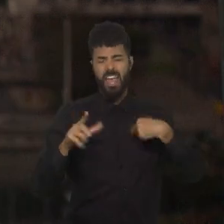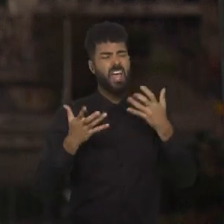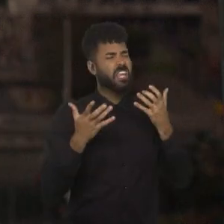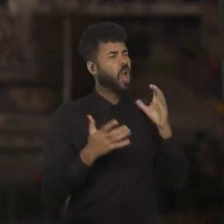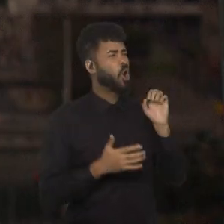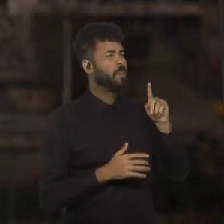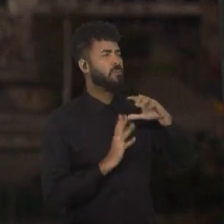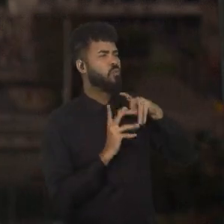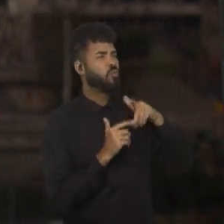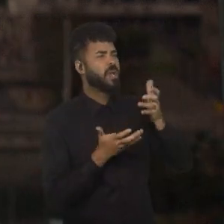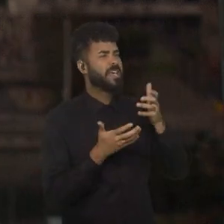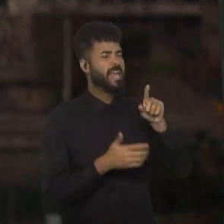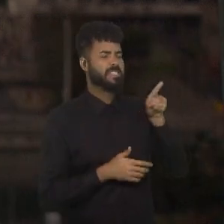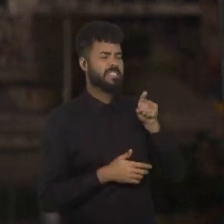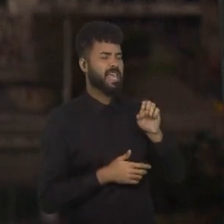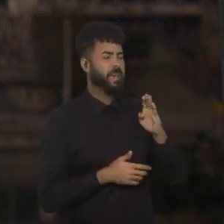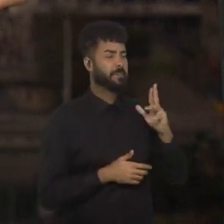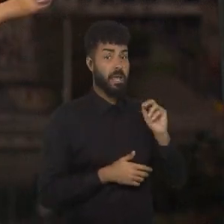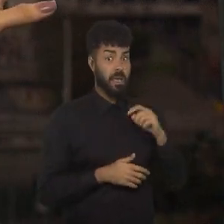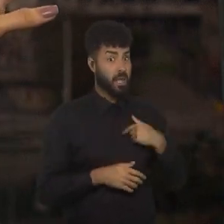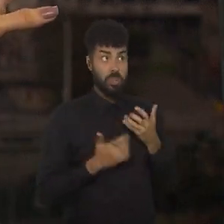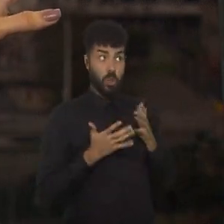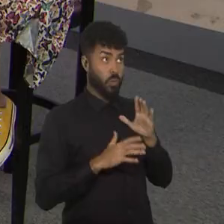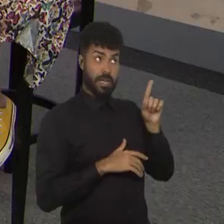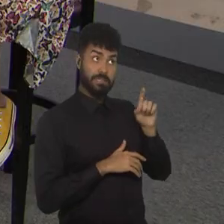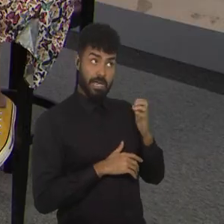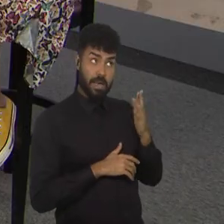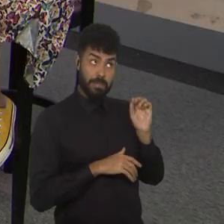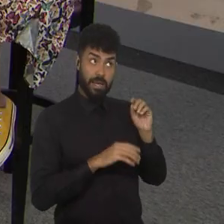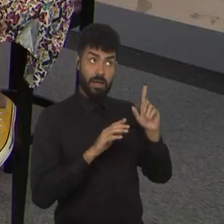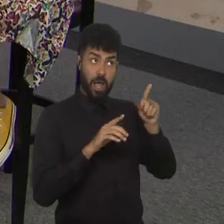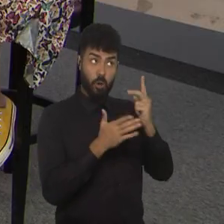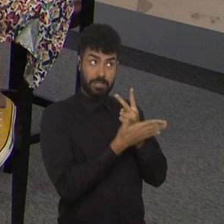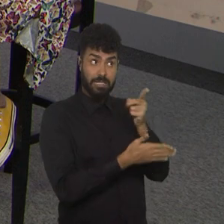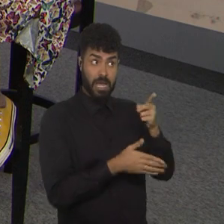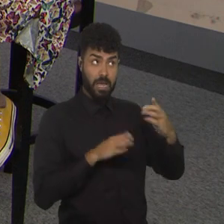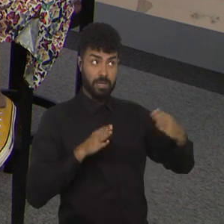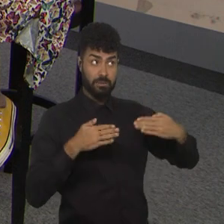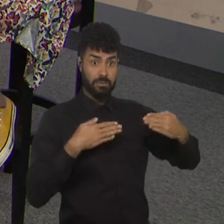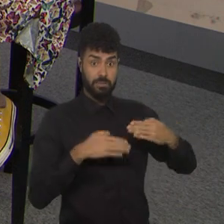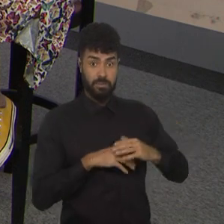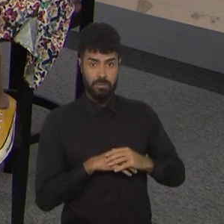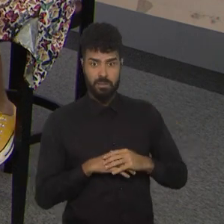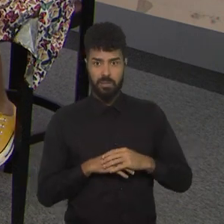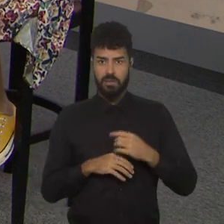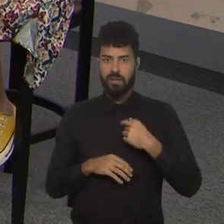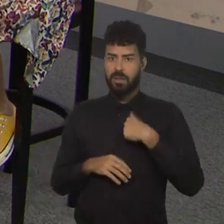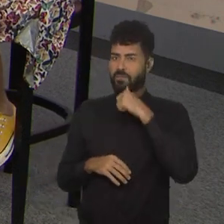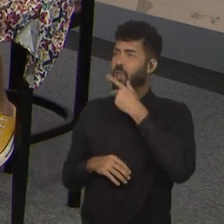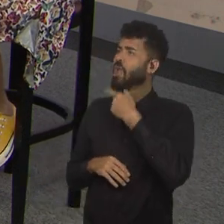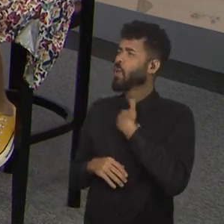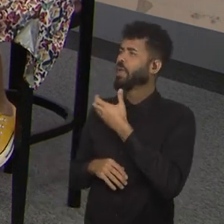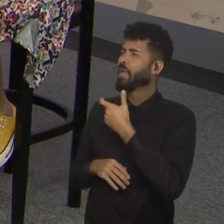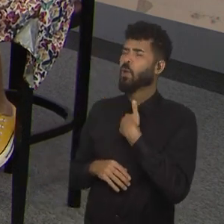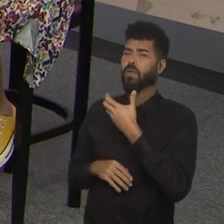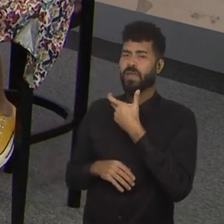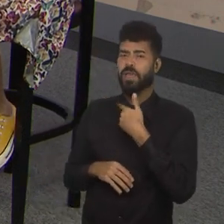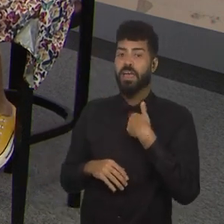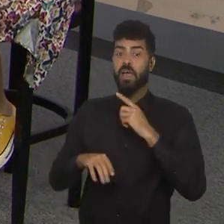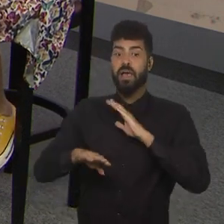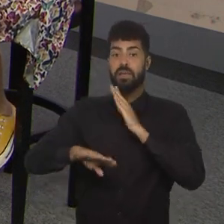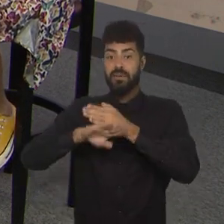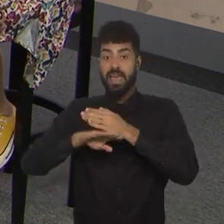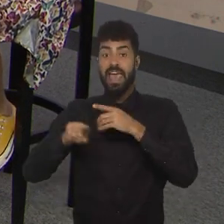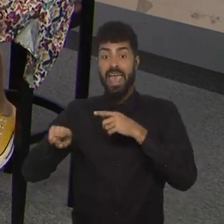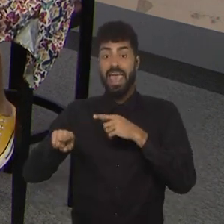do Mundo, eu quero Zebra, a gente não quer Zebra, né, com o Panamá? Eu, eu quero. Que isso, não faz, só assim, eu quero ganhar da